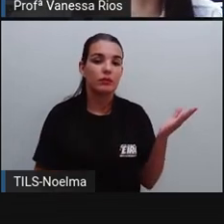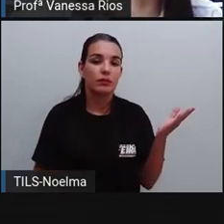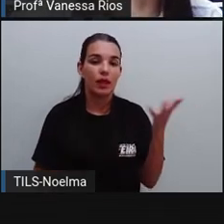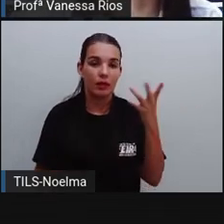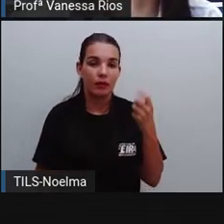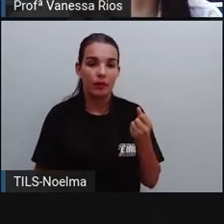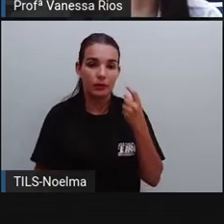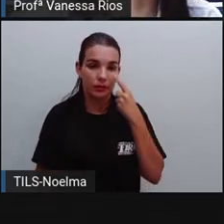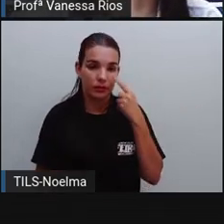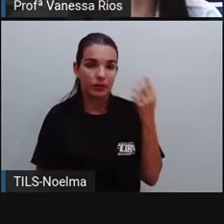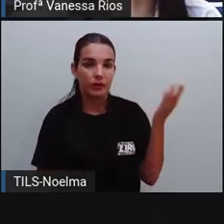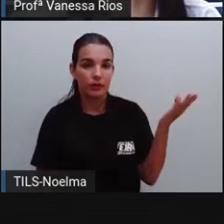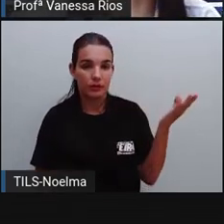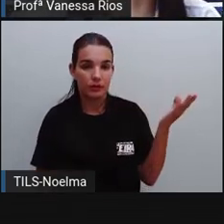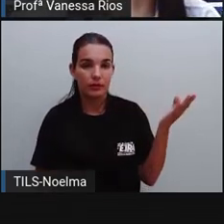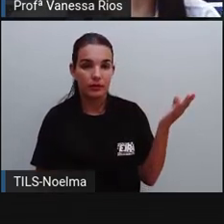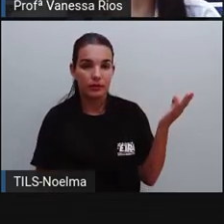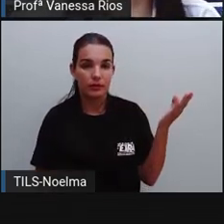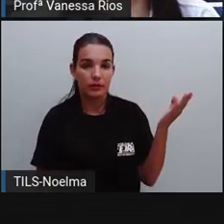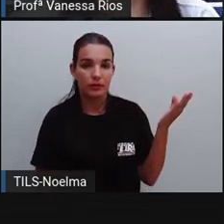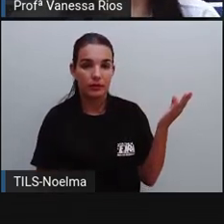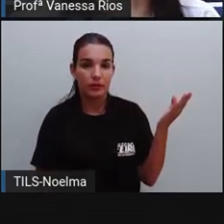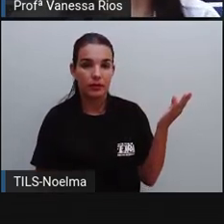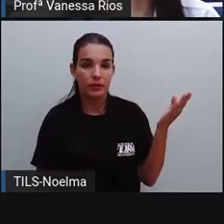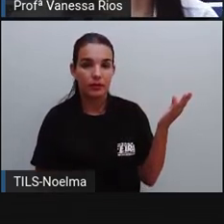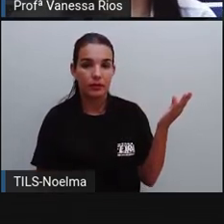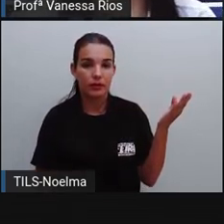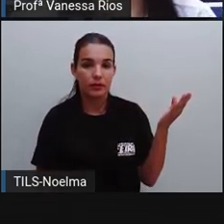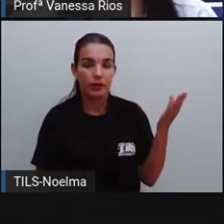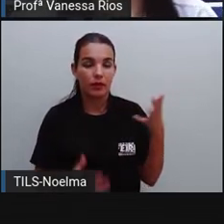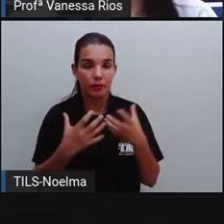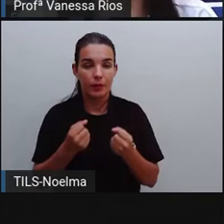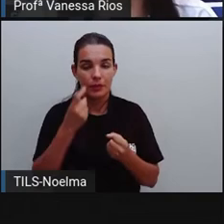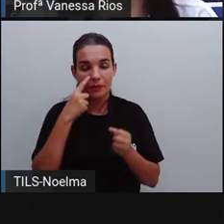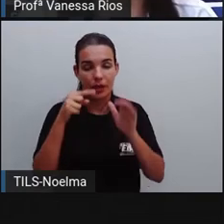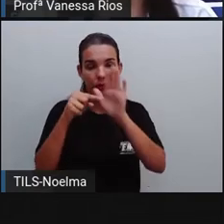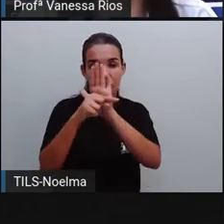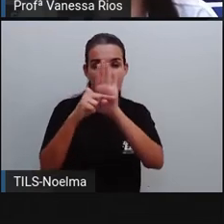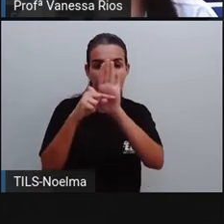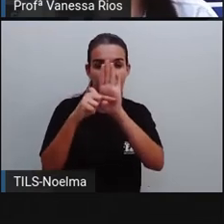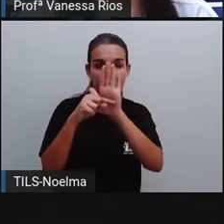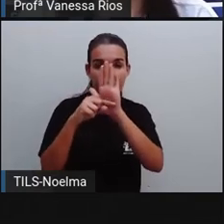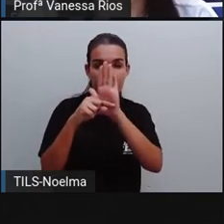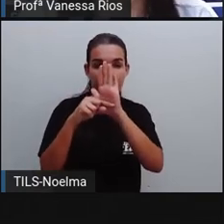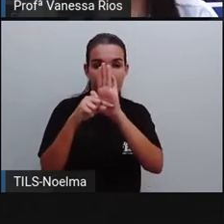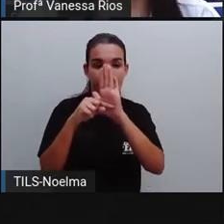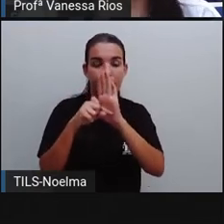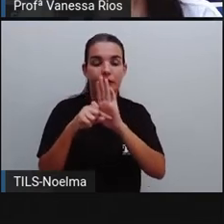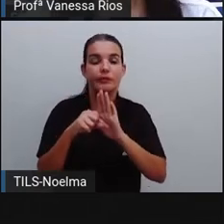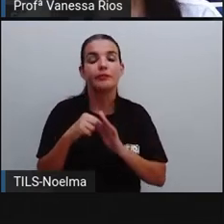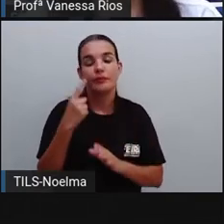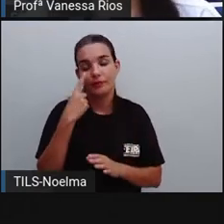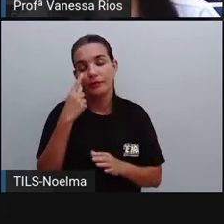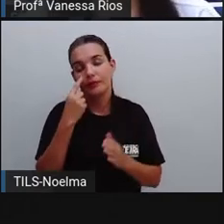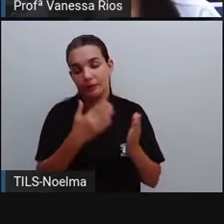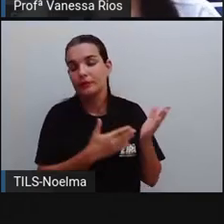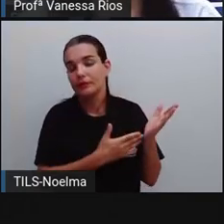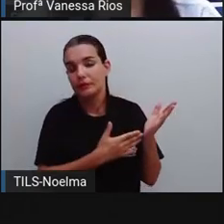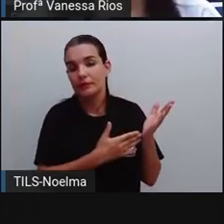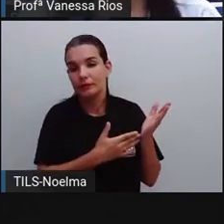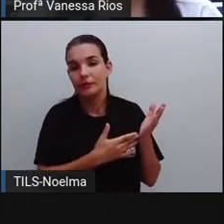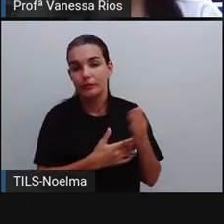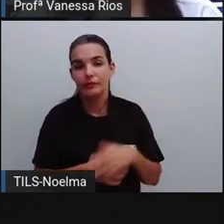contas aí que a Pro mostrou anteriormente, né? E a gente vai ver quanto essa família teve aí de economia ao fazer toda a